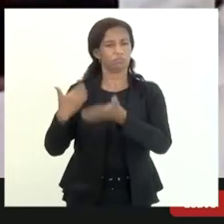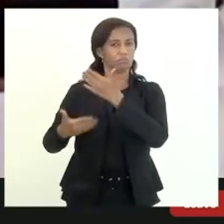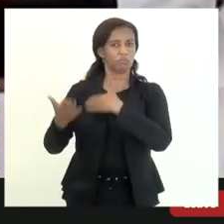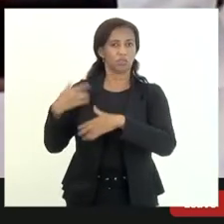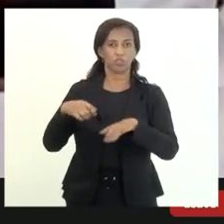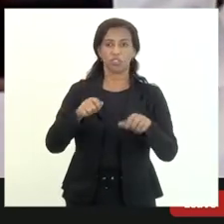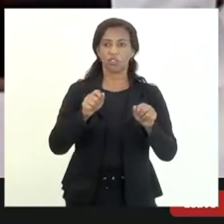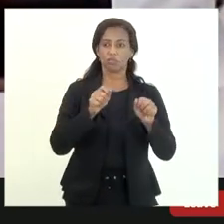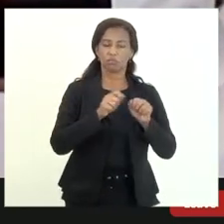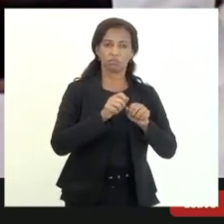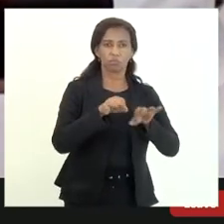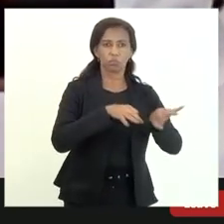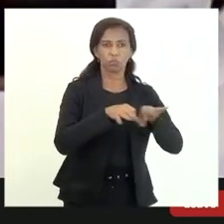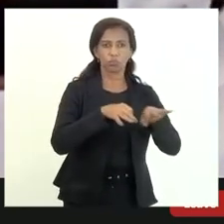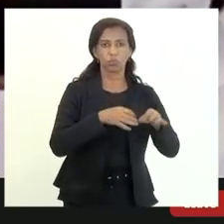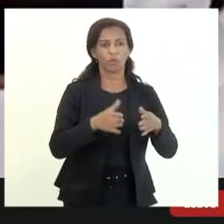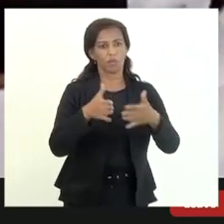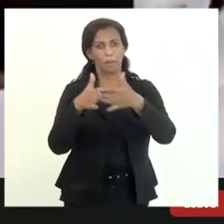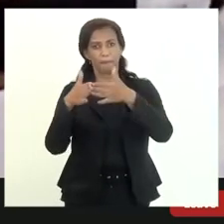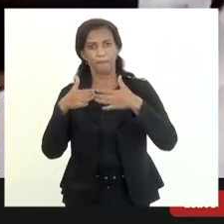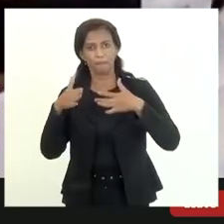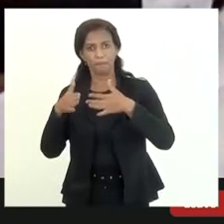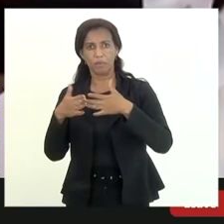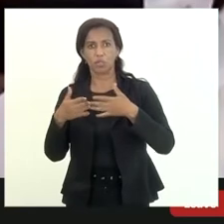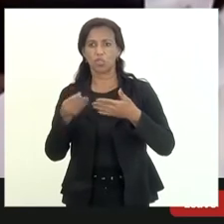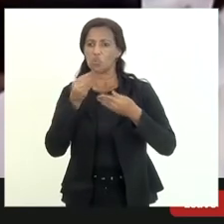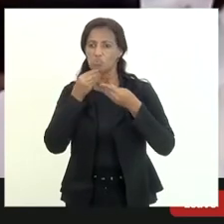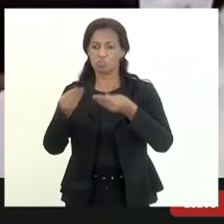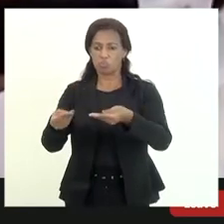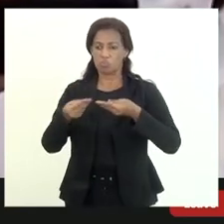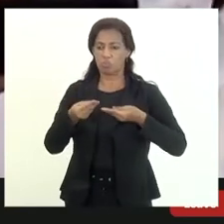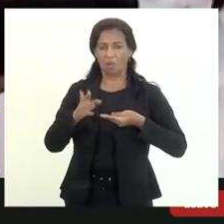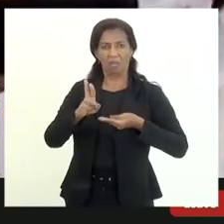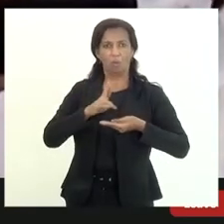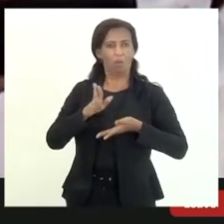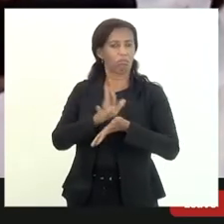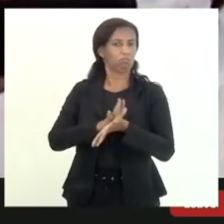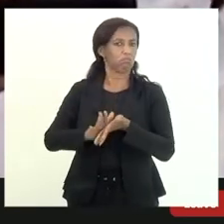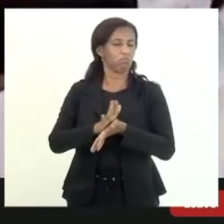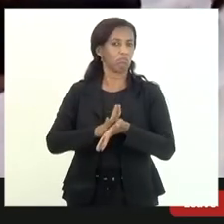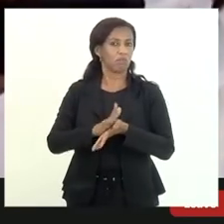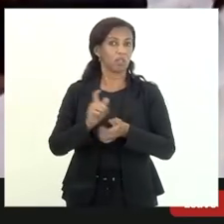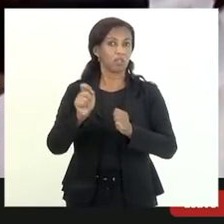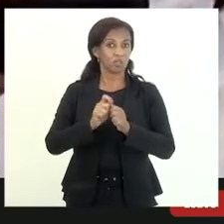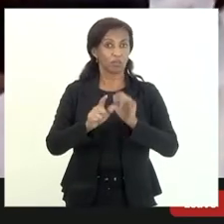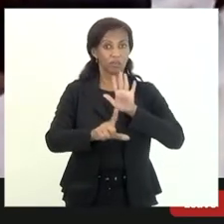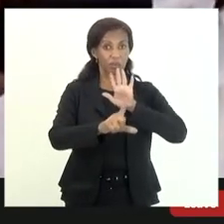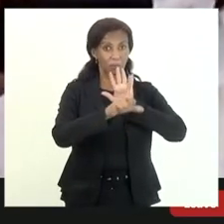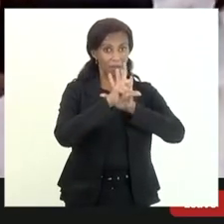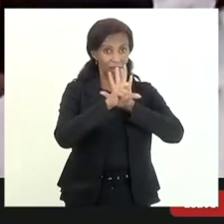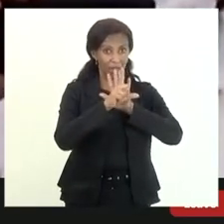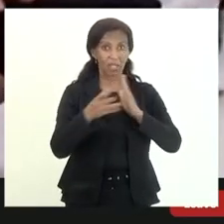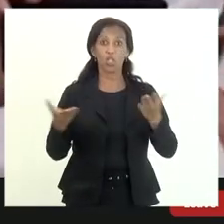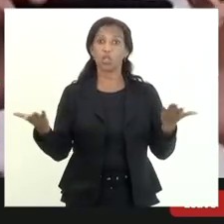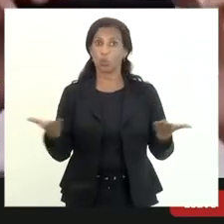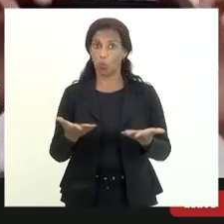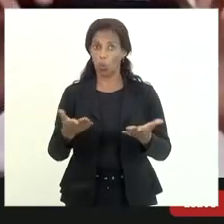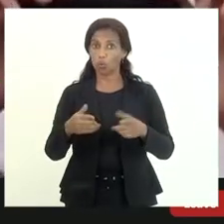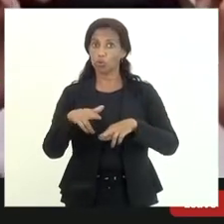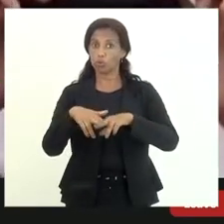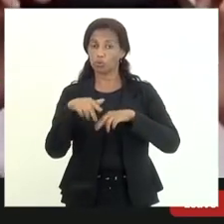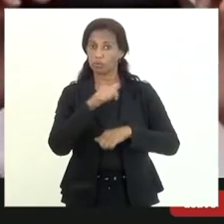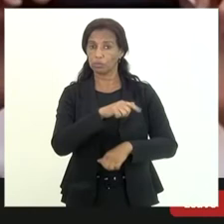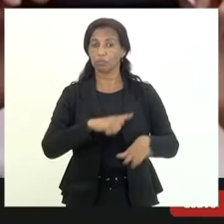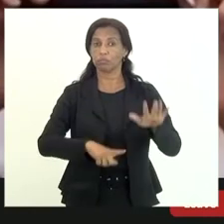gente fazia a solicitação não recebia resposta alguma e tivemos que fazer uma lei e hoje por conta disto